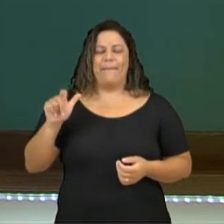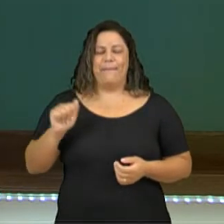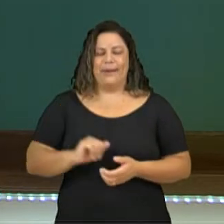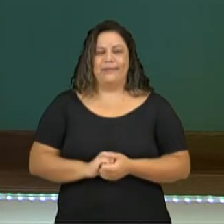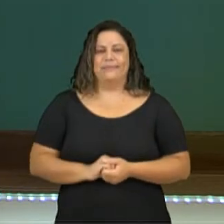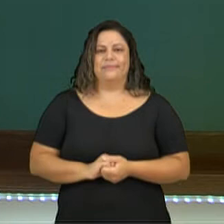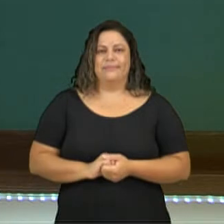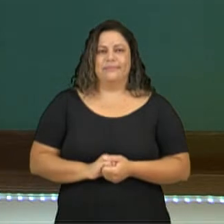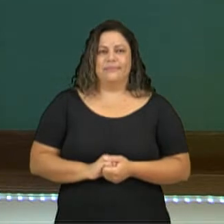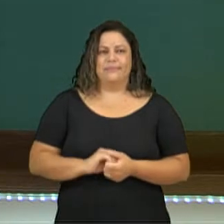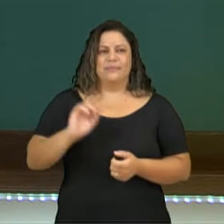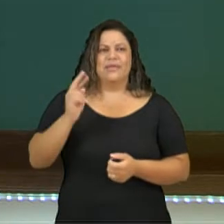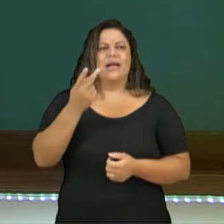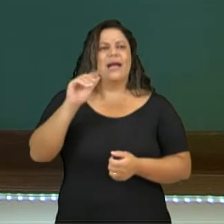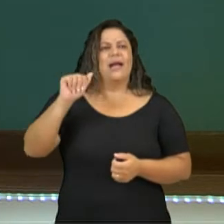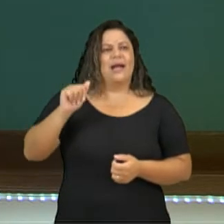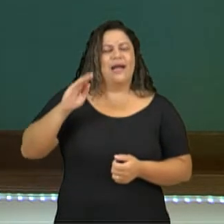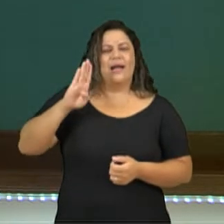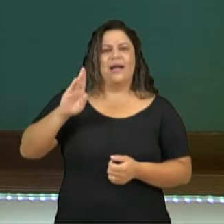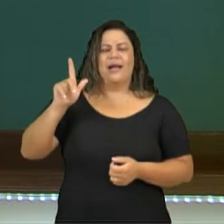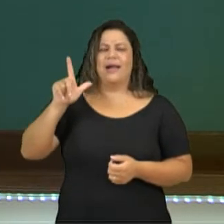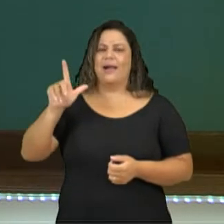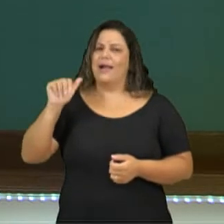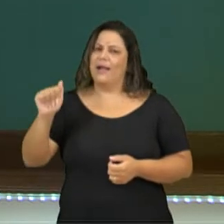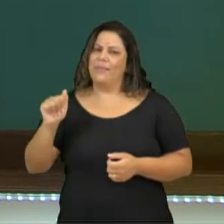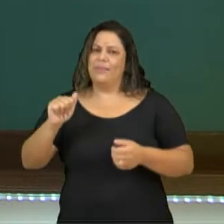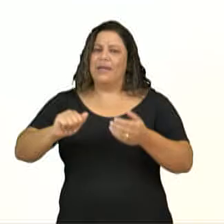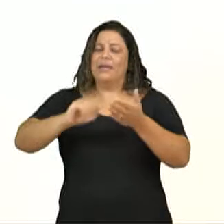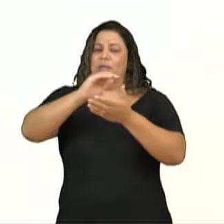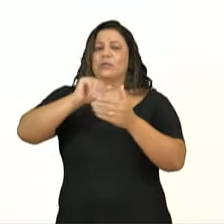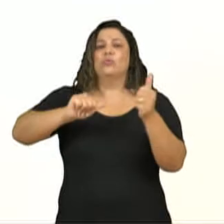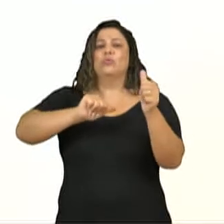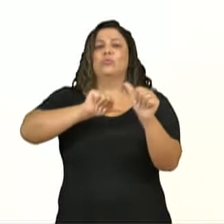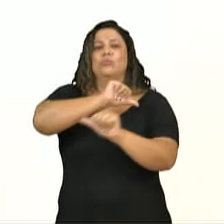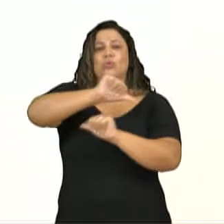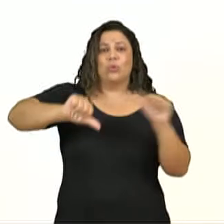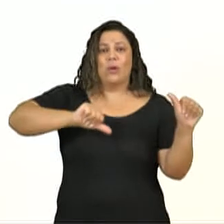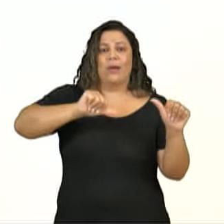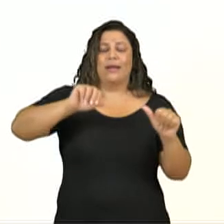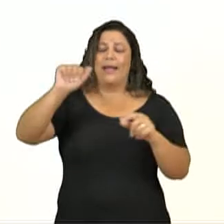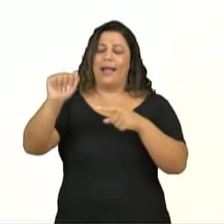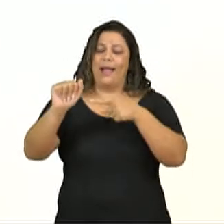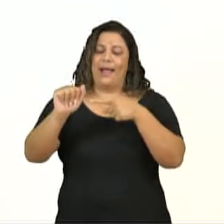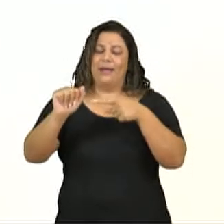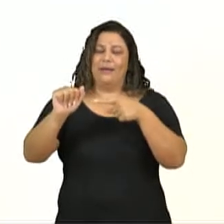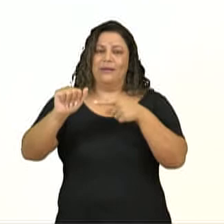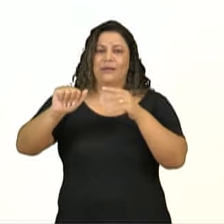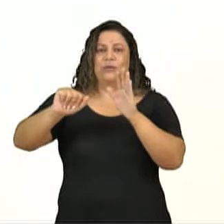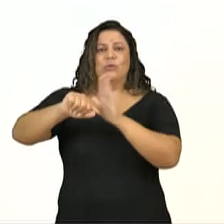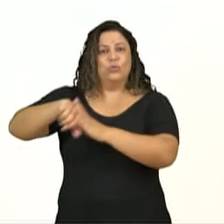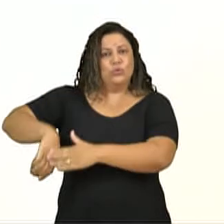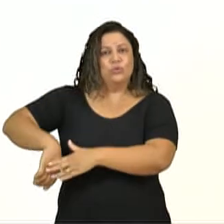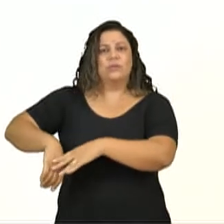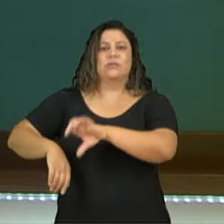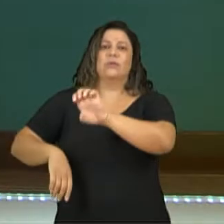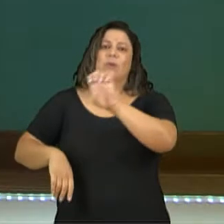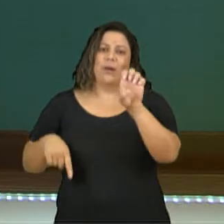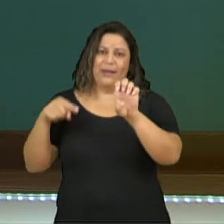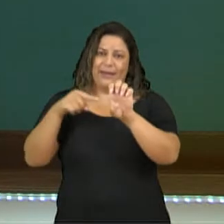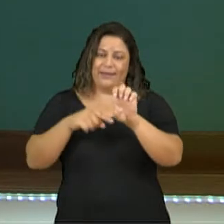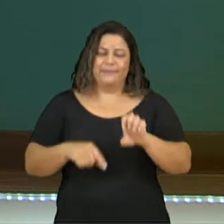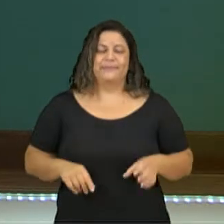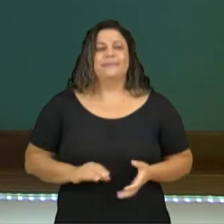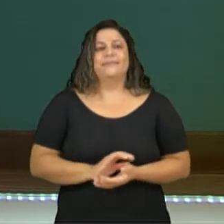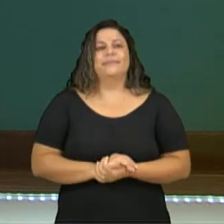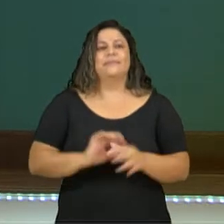fazer agora no usted? Vai substituir a letra A por letra E. Hable usted com Eia. Temos